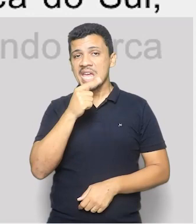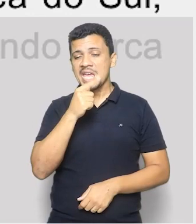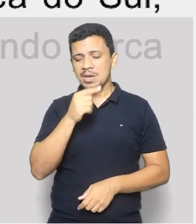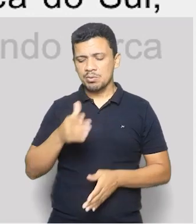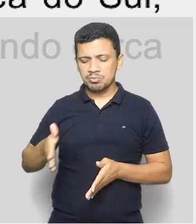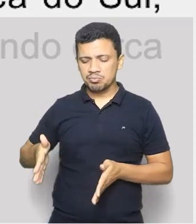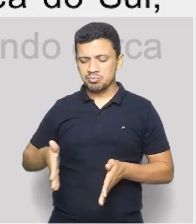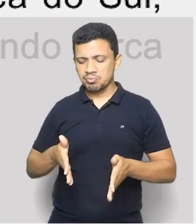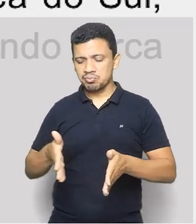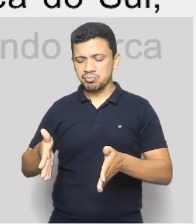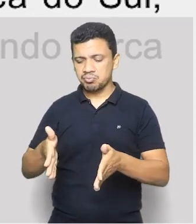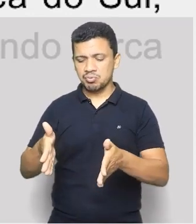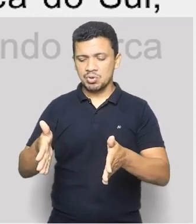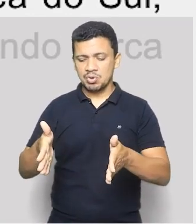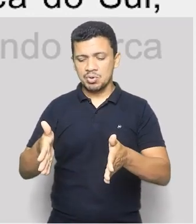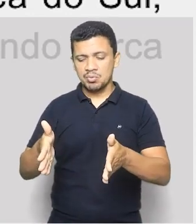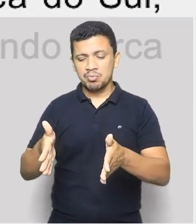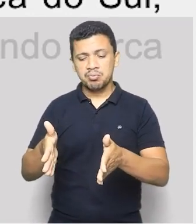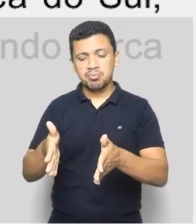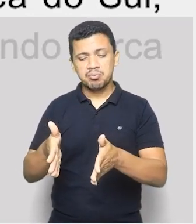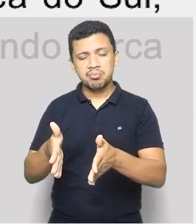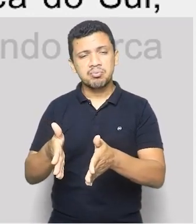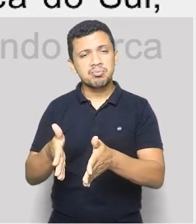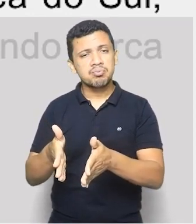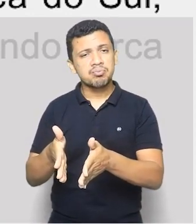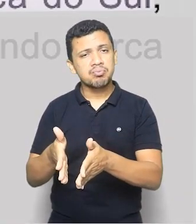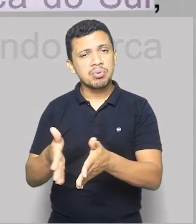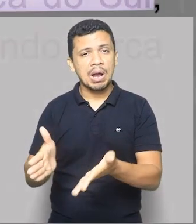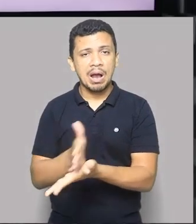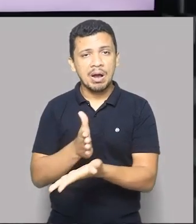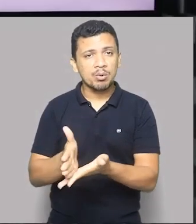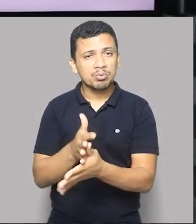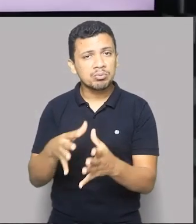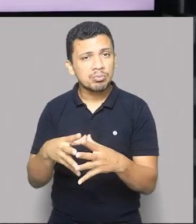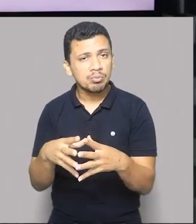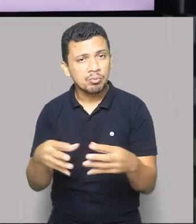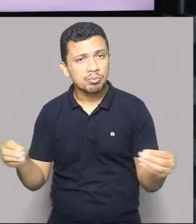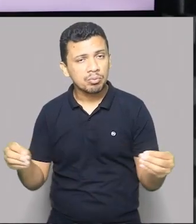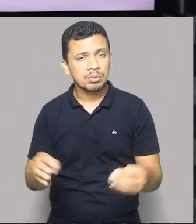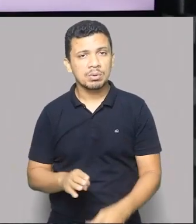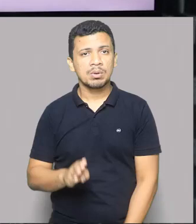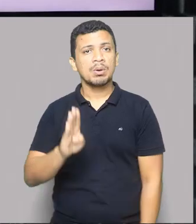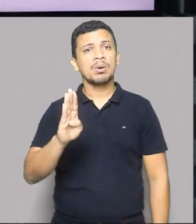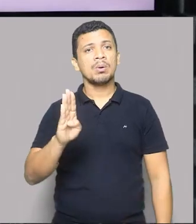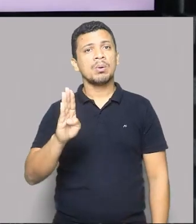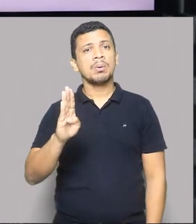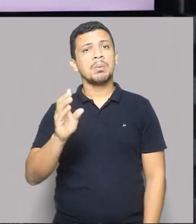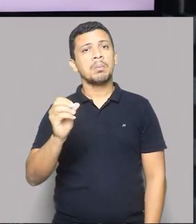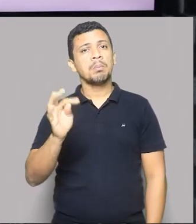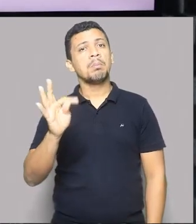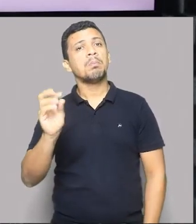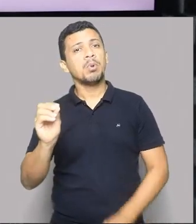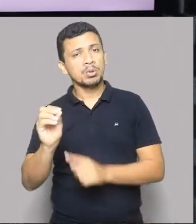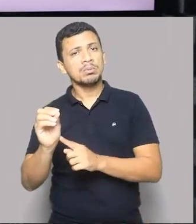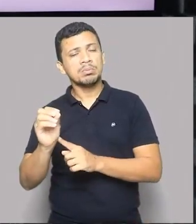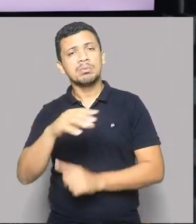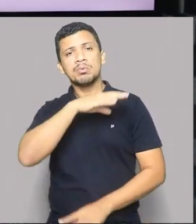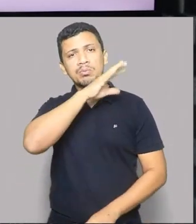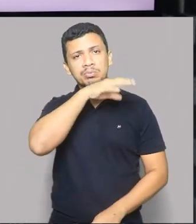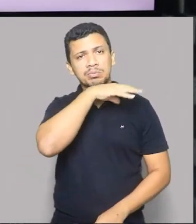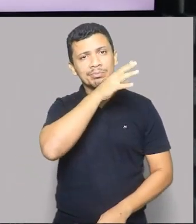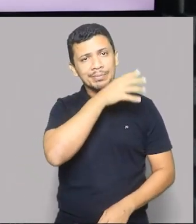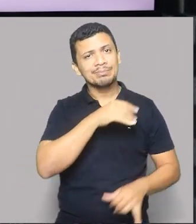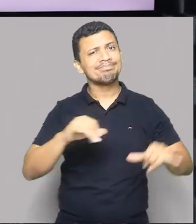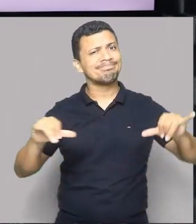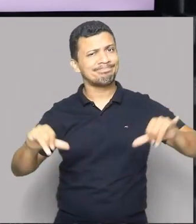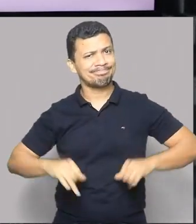Ou até mesmo o desaparecimento. Os botos, que é um tipo de espécie bem comum nessa região, estão sofrendo bastante. Não